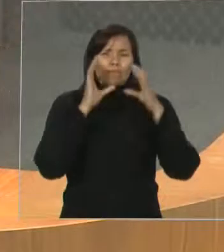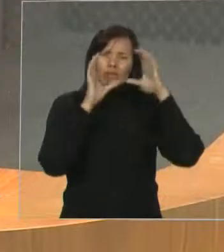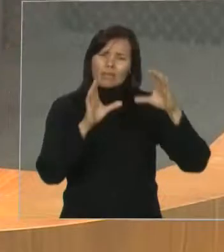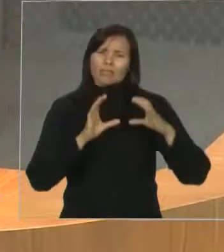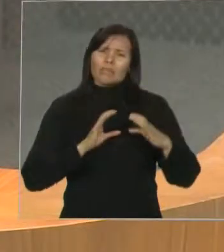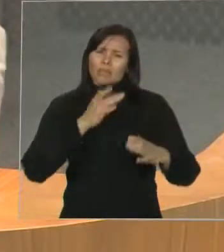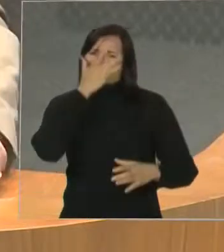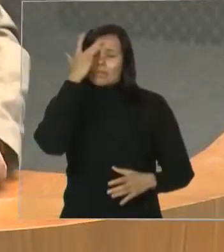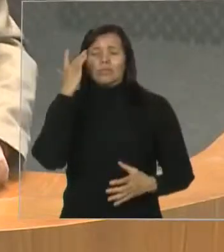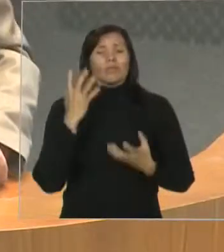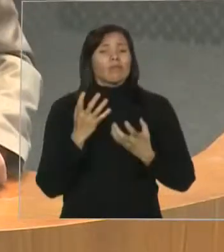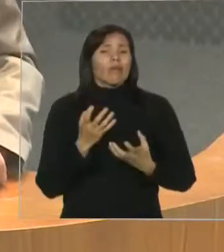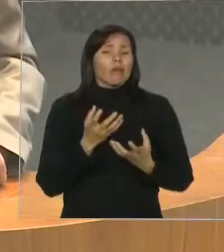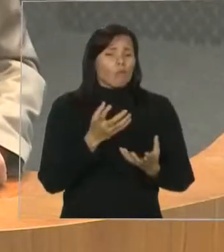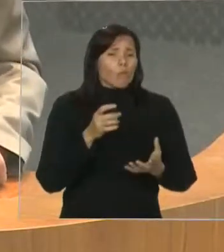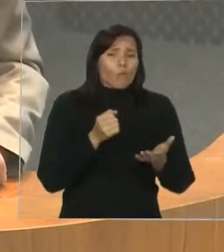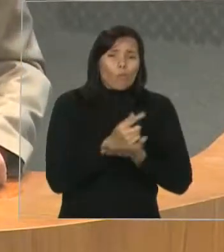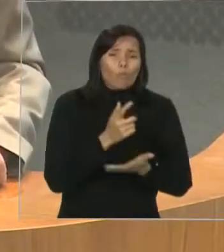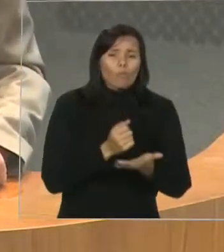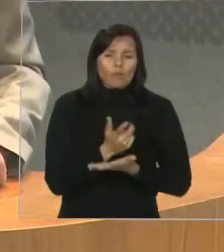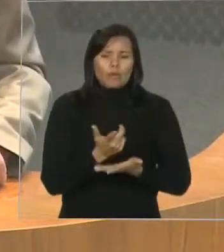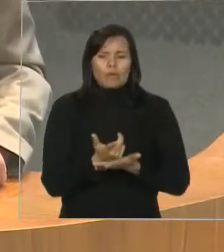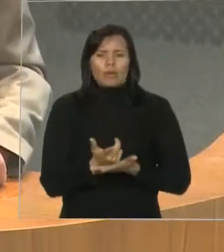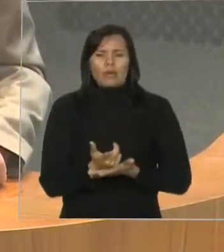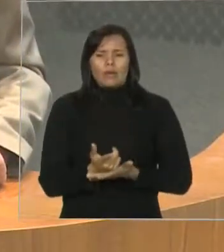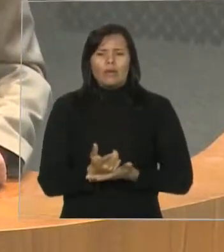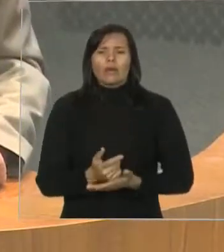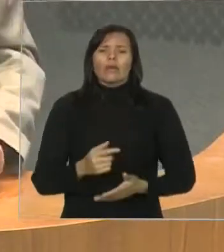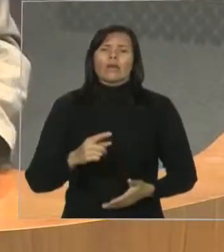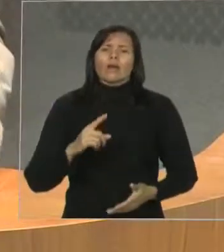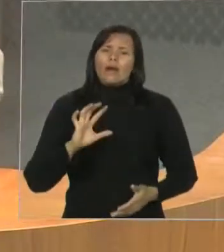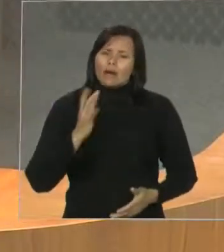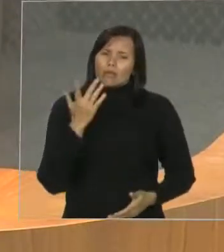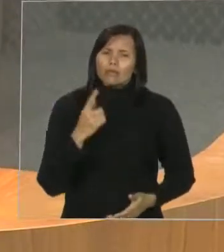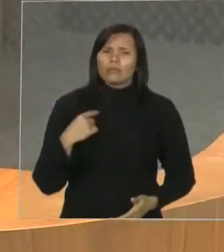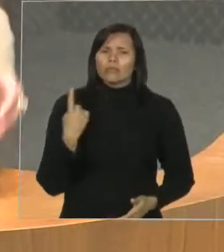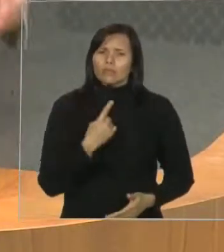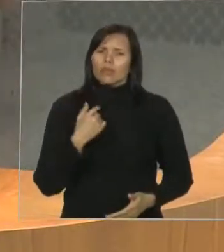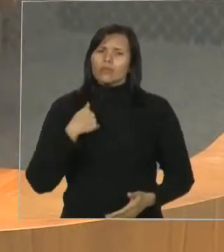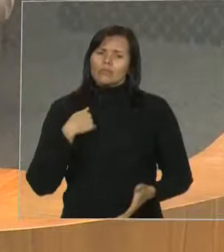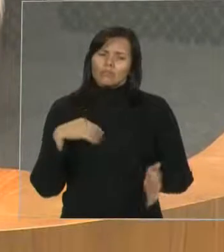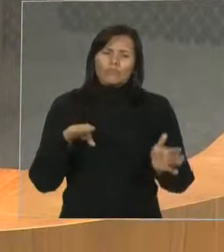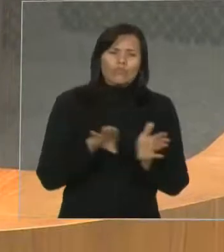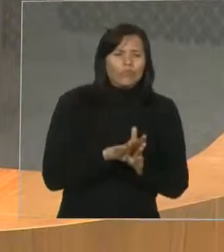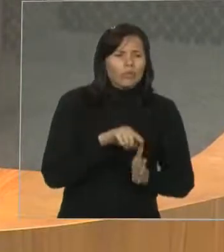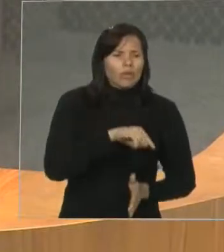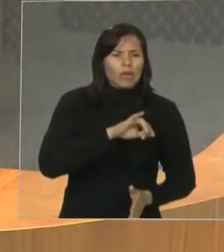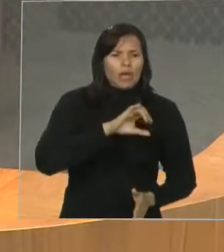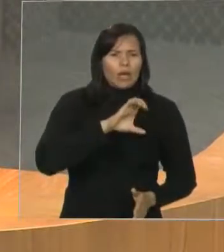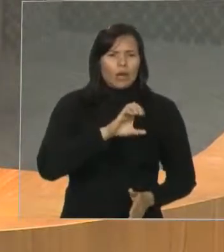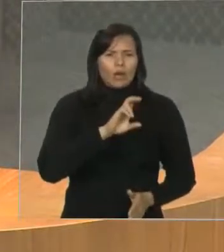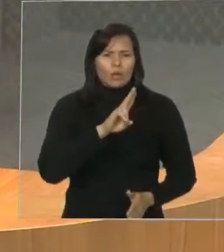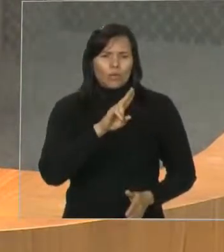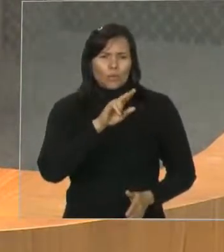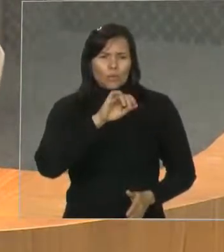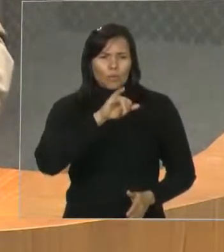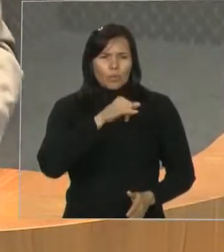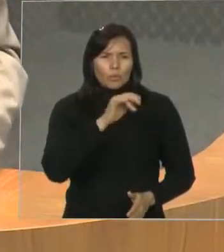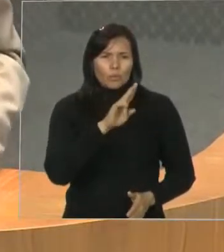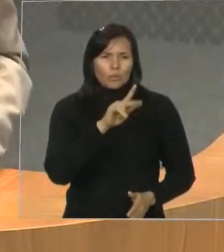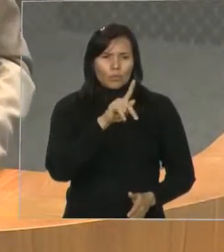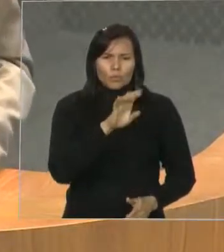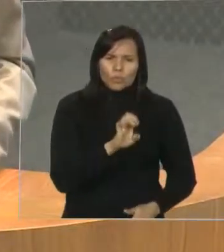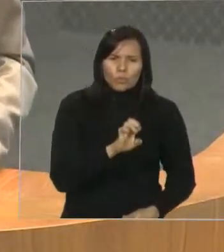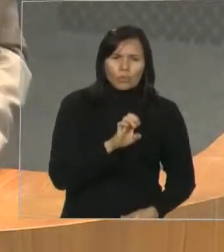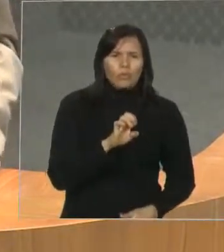aconteceu conosco e é assim que acontece com centenas de milhares de maranhenses. Então, nós estamos aqui com o objetivo de defender o